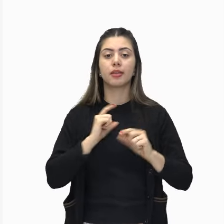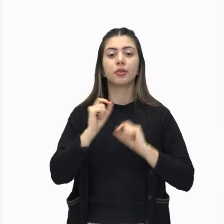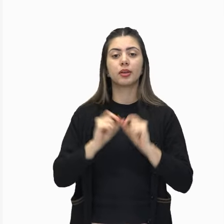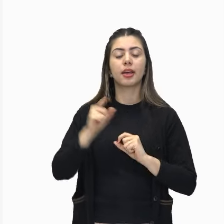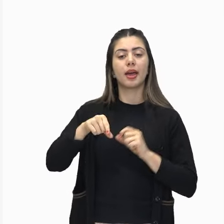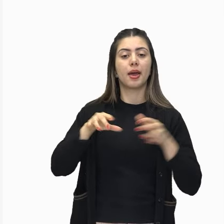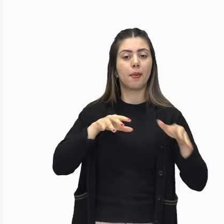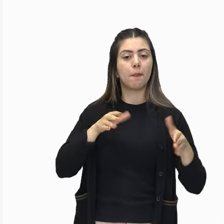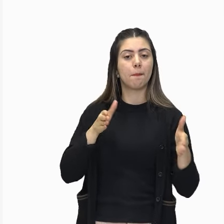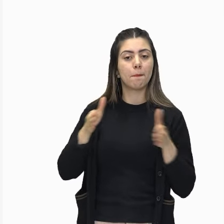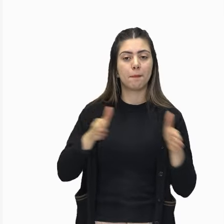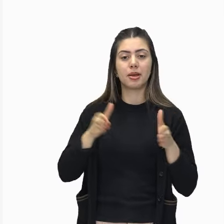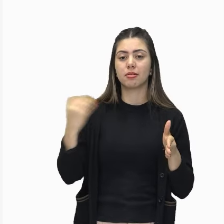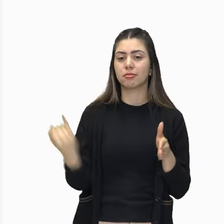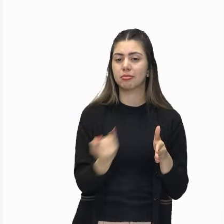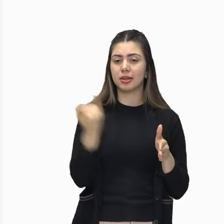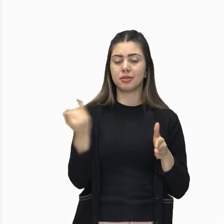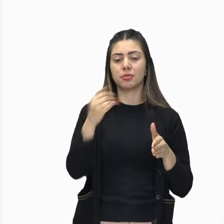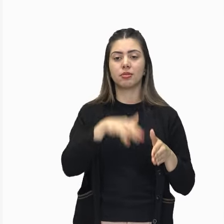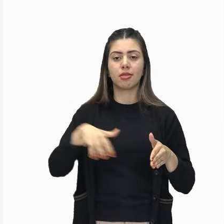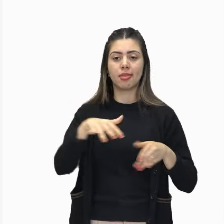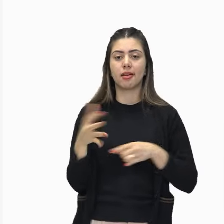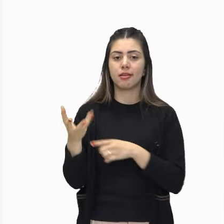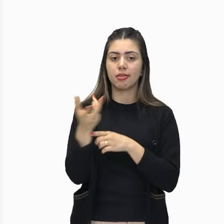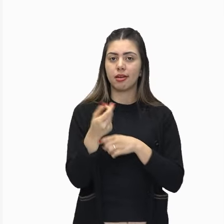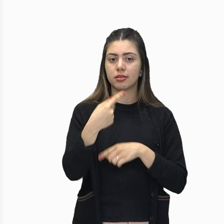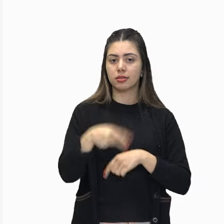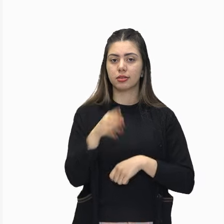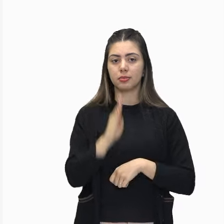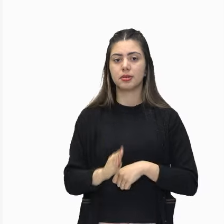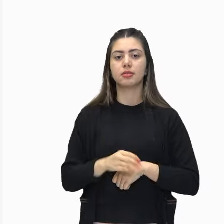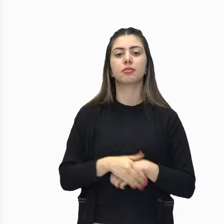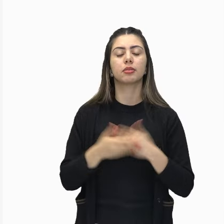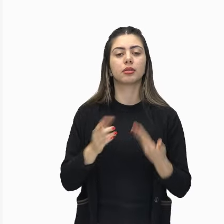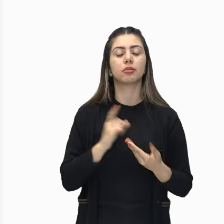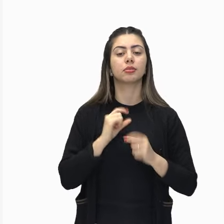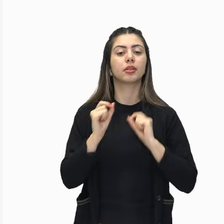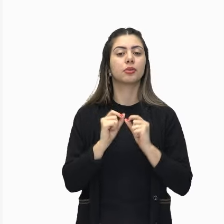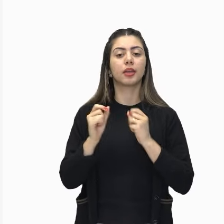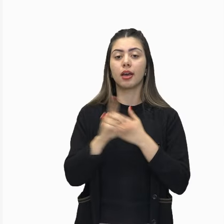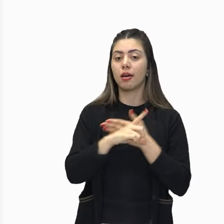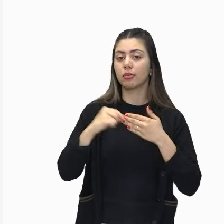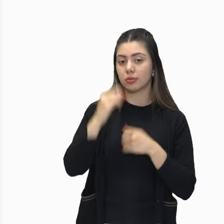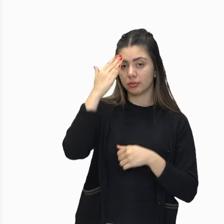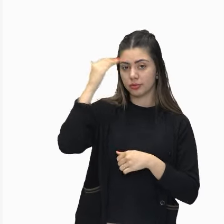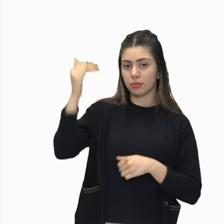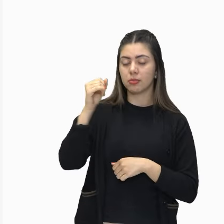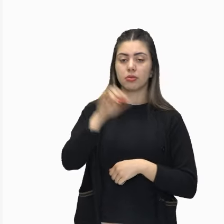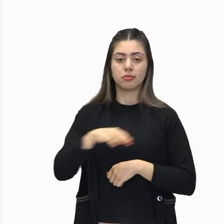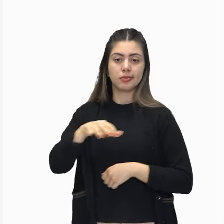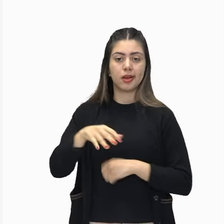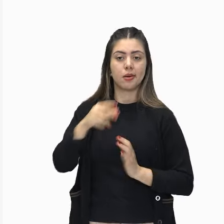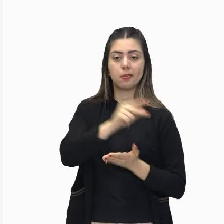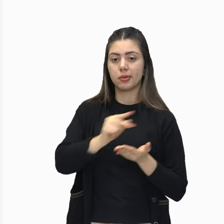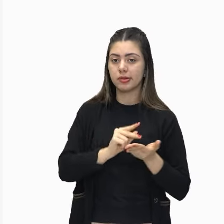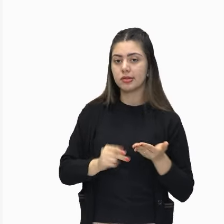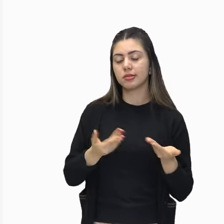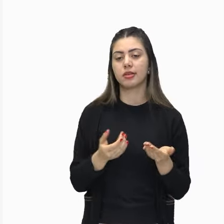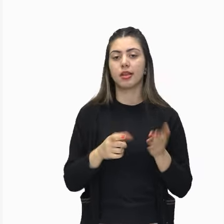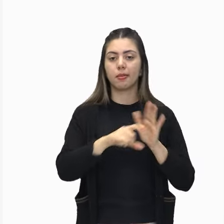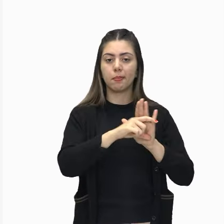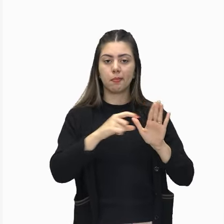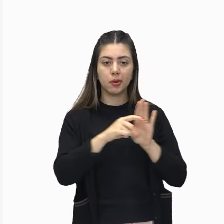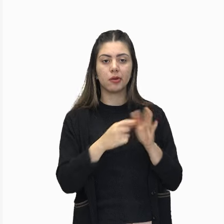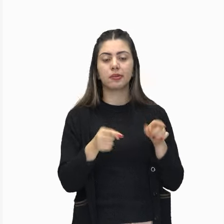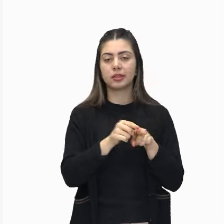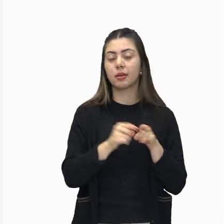momentos mais fecundos para a arte no Brasil, revelando autores na poesia, na prosa